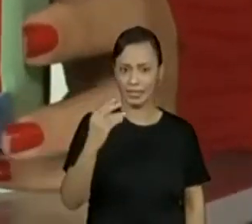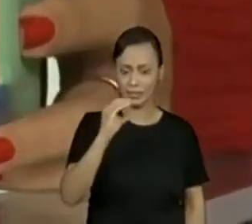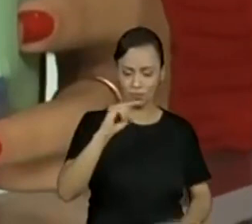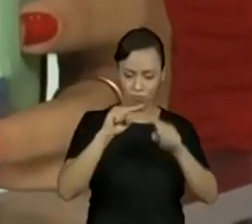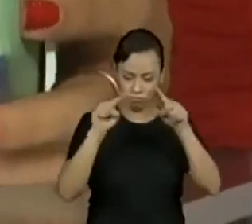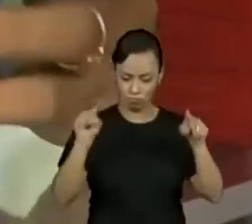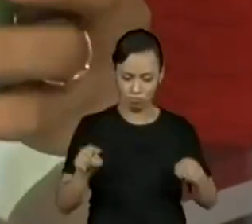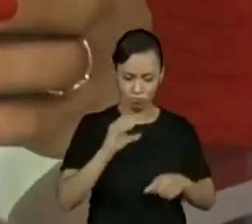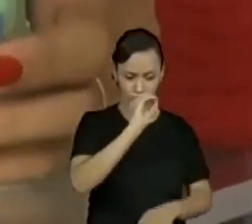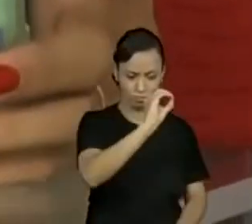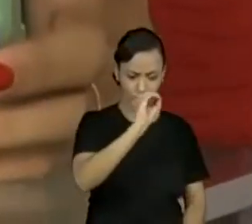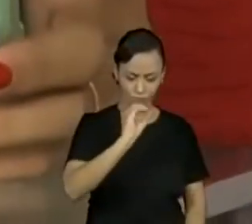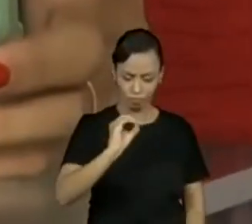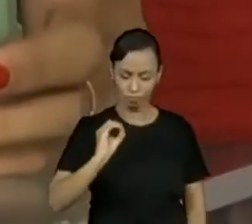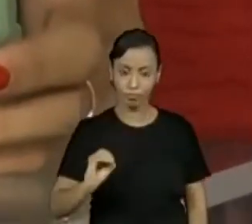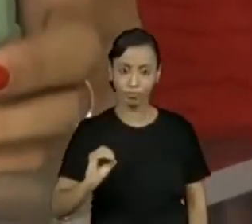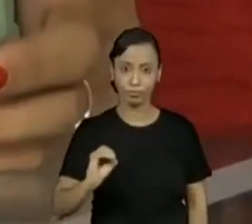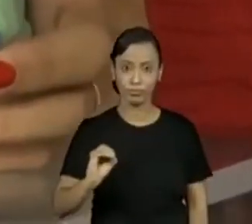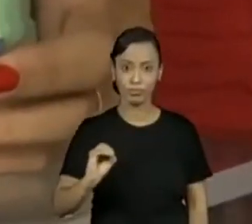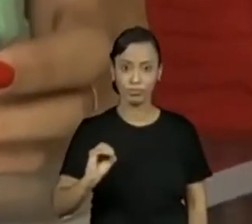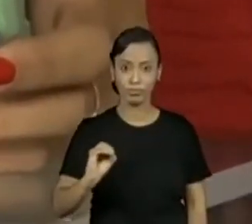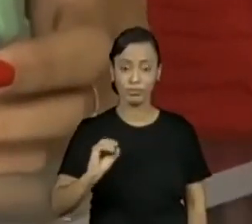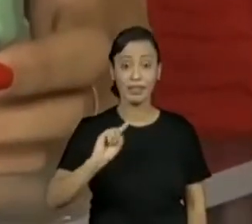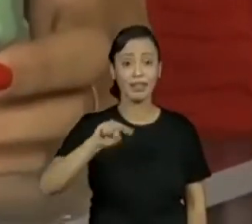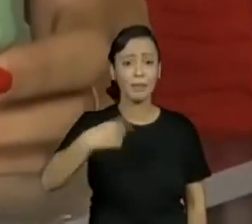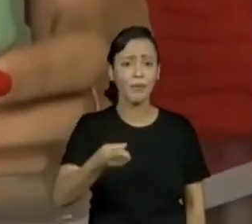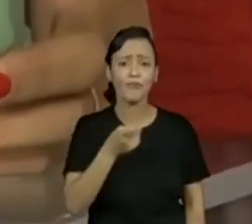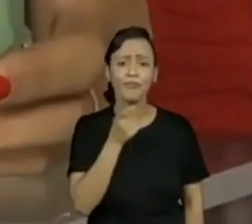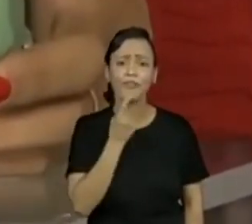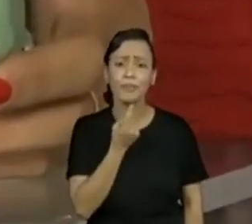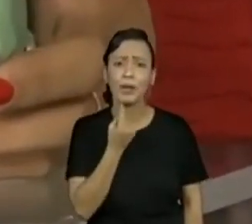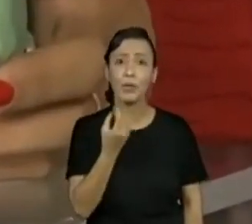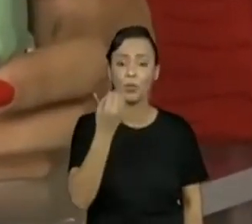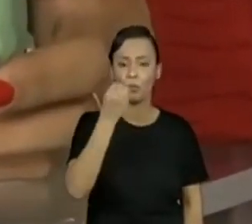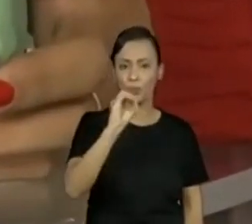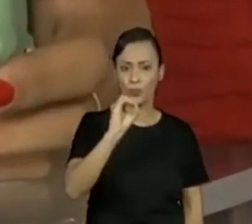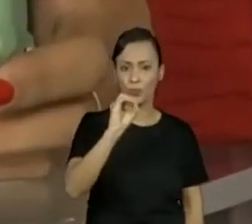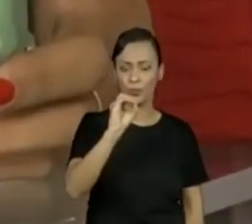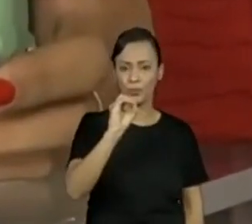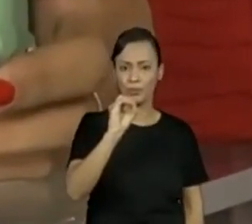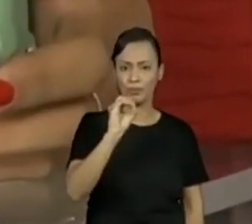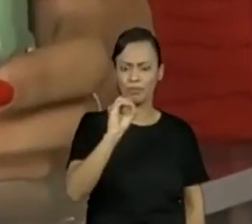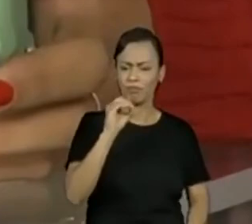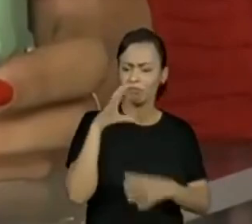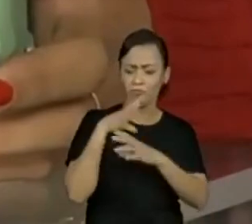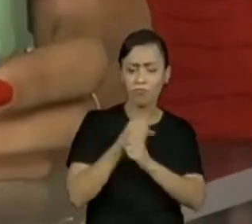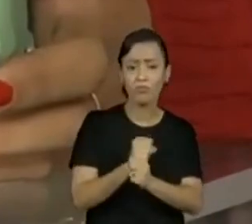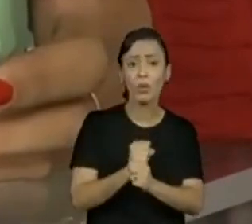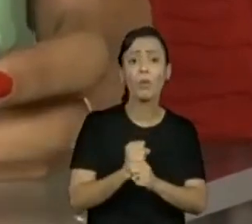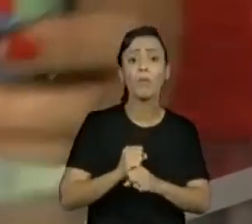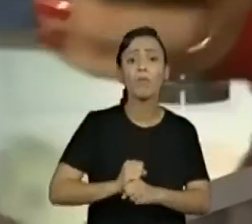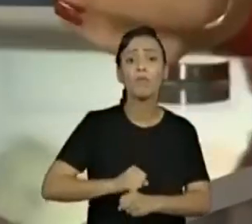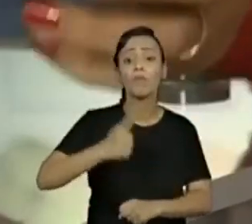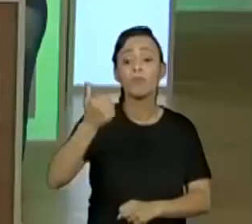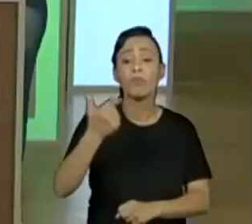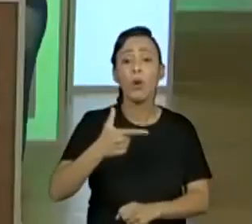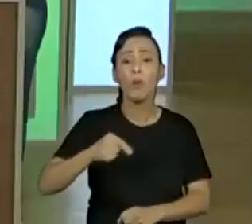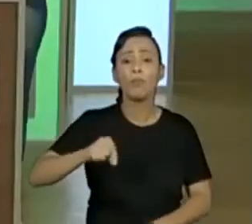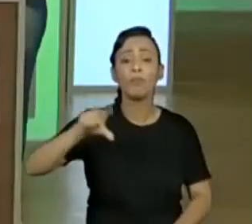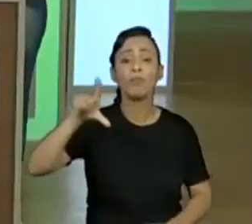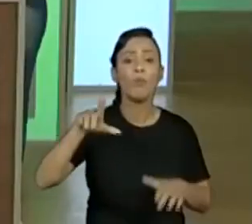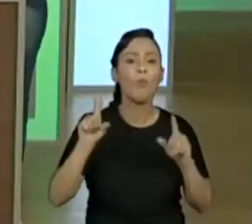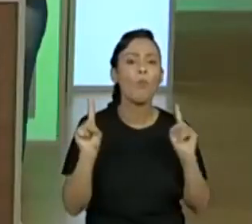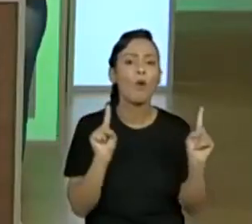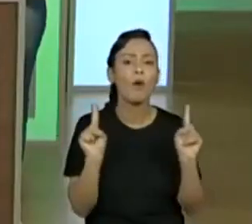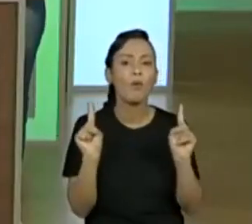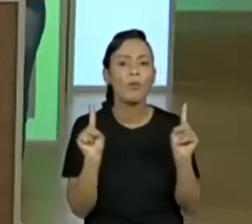Eles que estão contando muito mais essa semana aqui com a gente, não é? Olha lá. Hum. E aí, qual é o número maior? Todos esses dá para